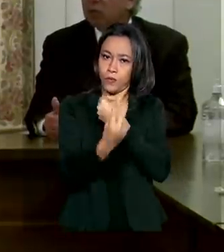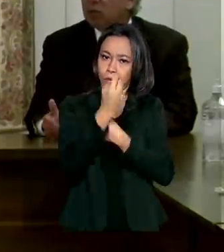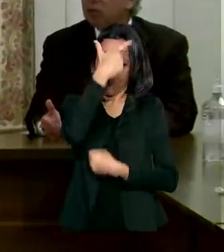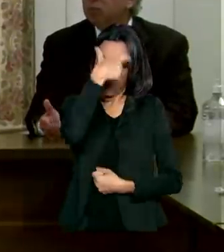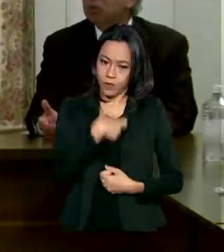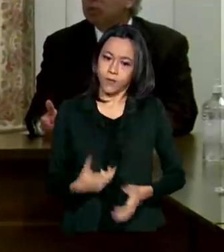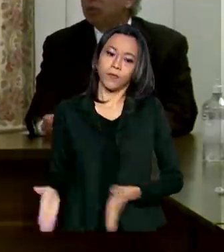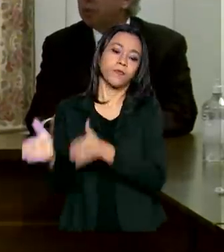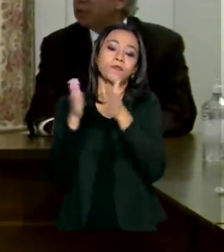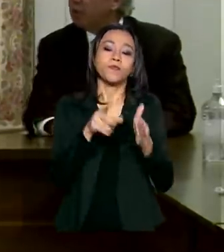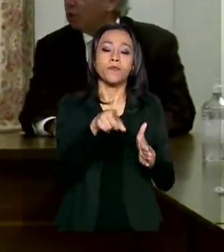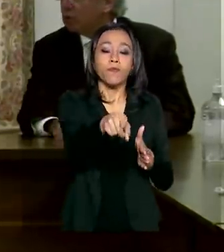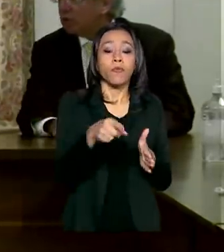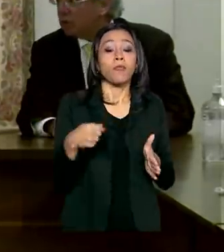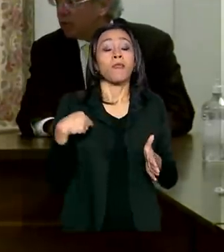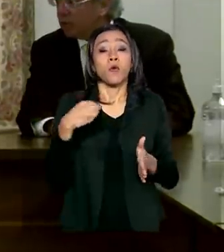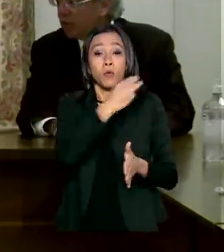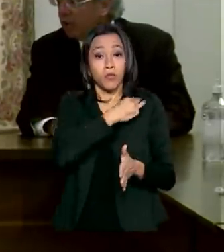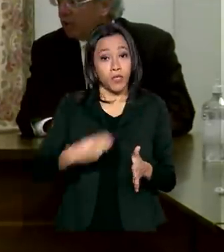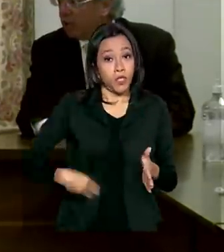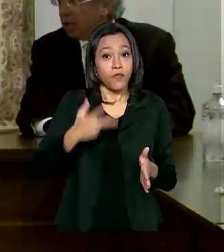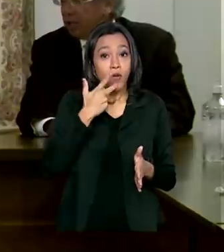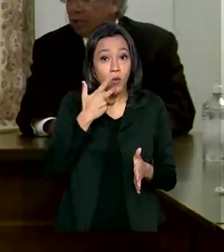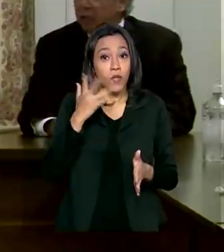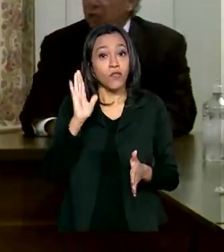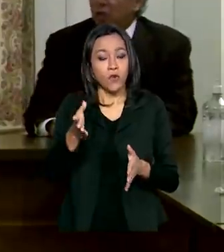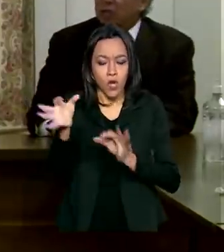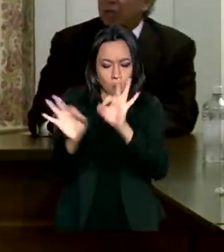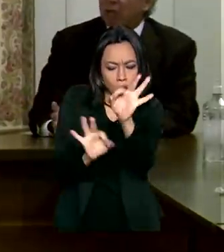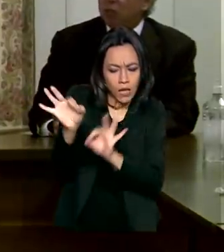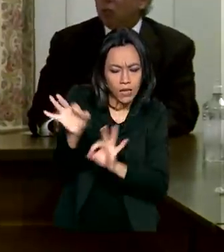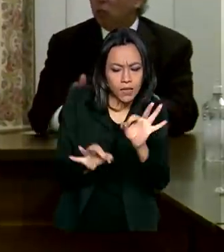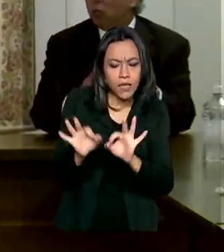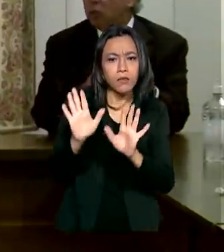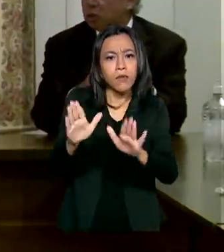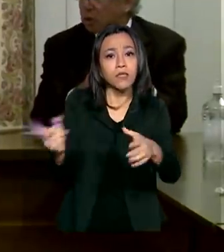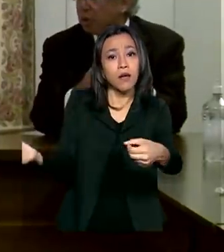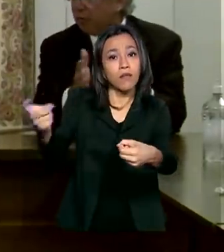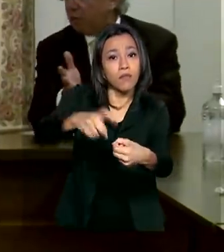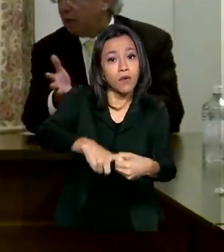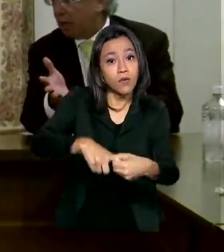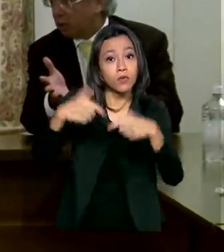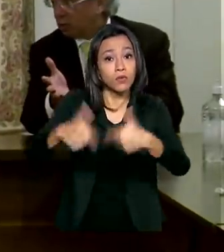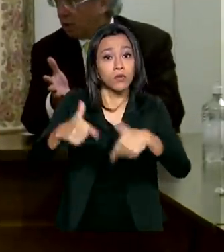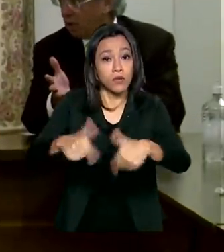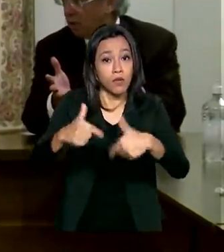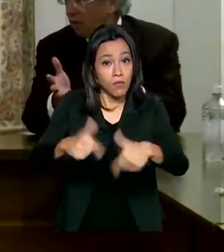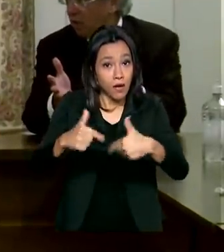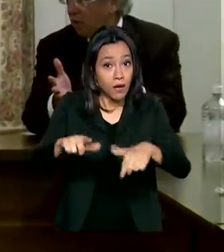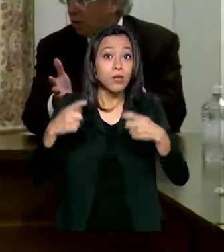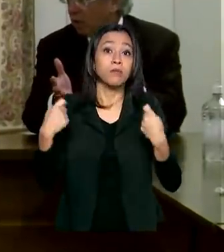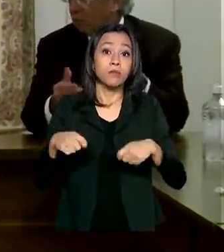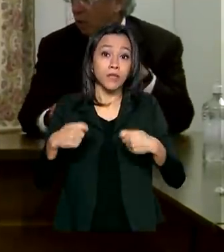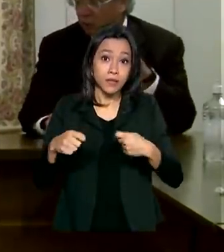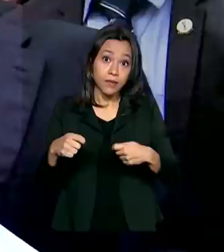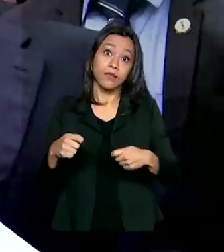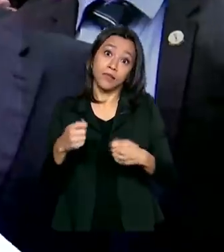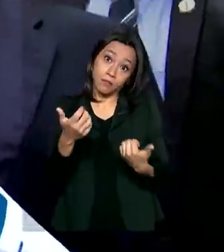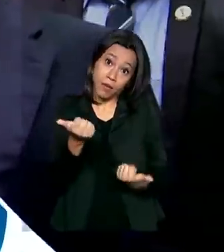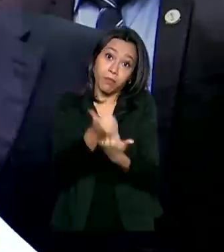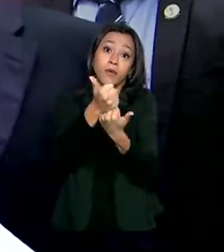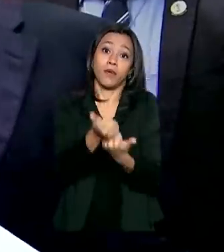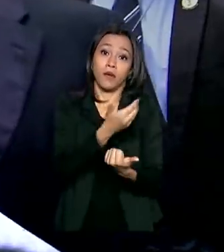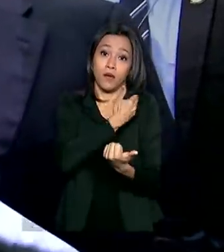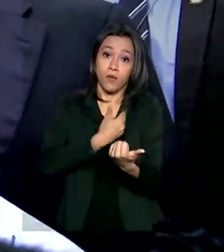defendeu que um sistema de proteção social foi montado, mas que o retorno às atividades econômicas deve ocorrer para dar fôlego às iniciativas do governo.